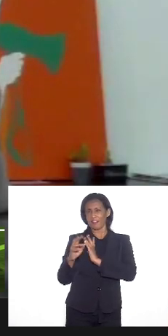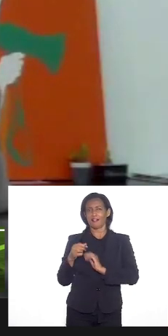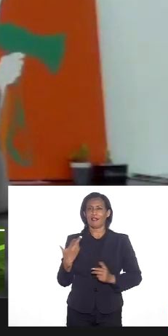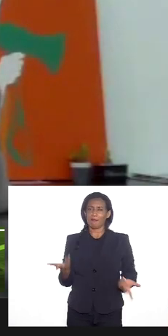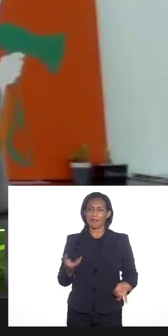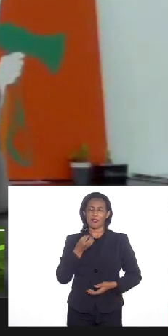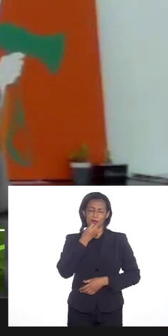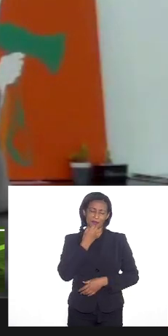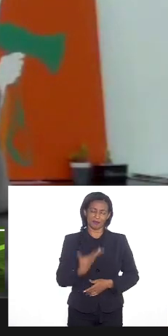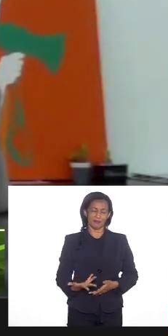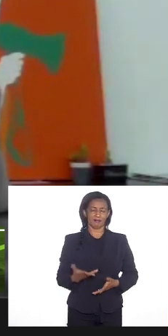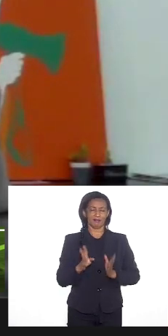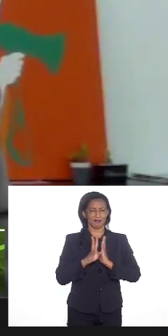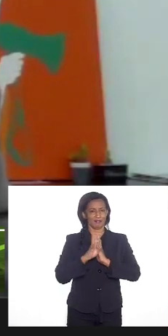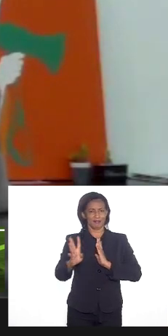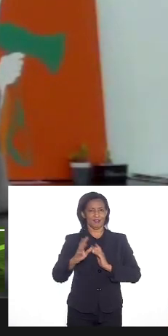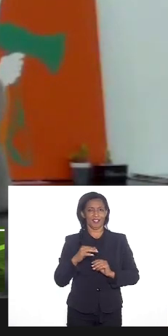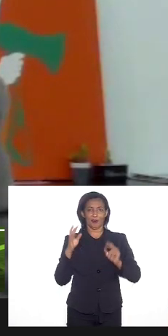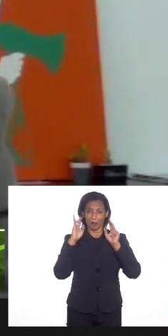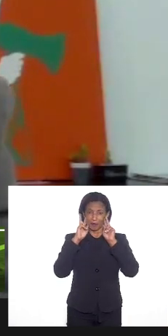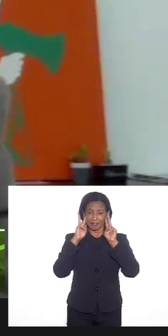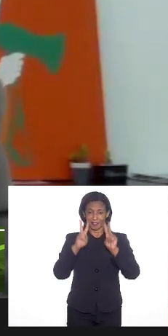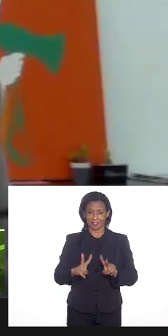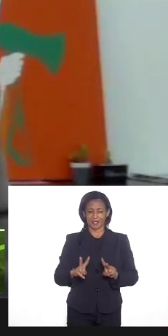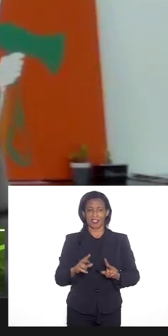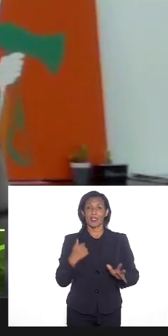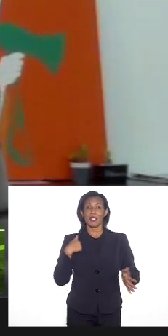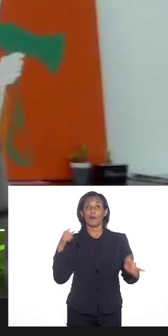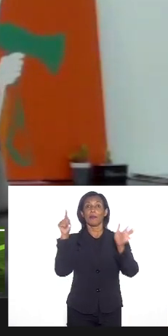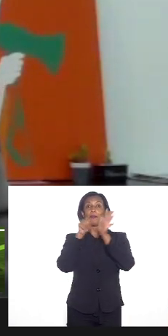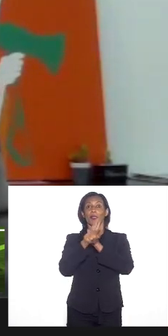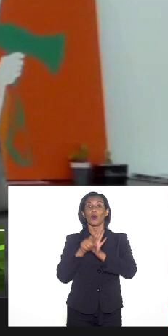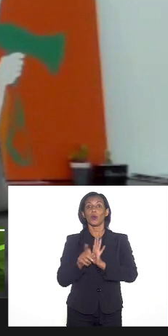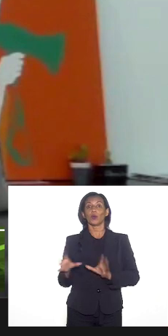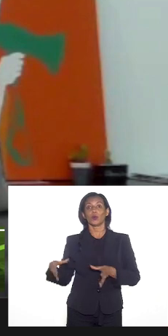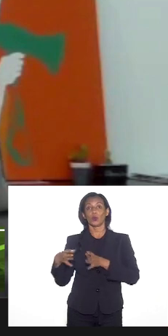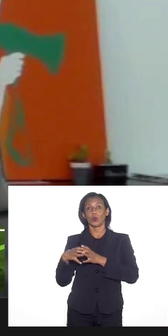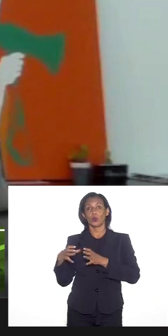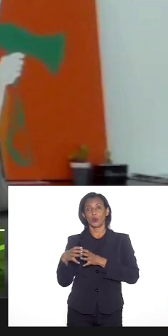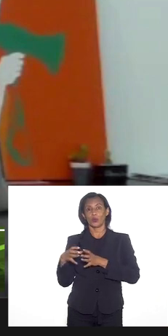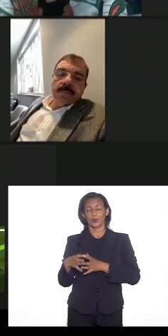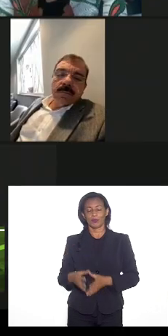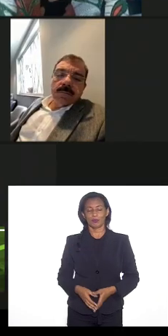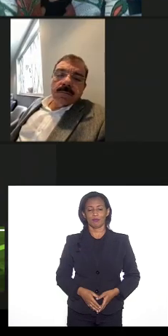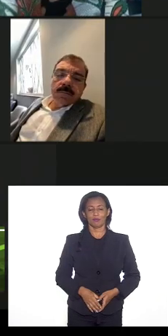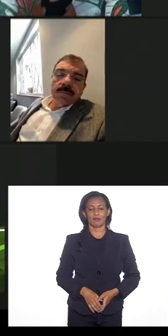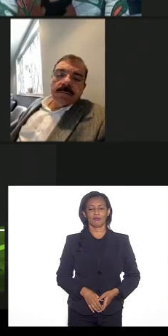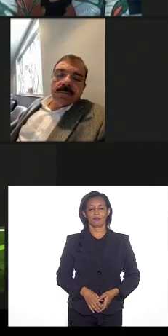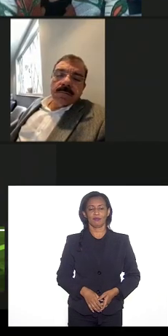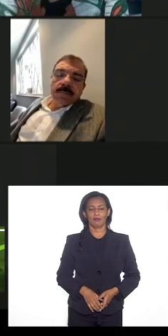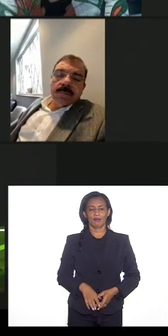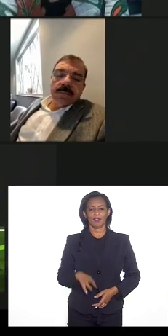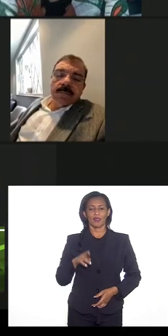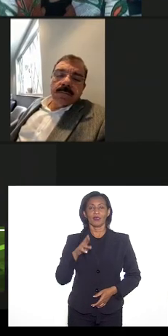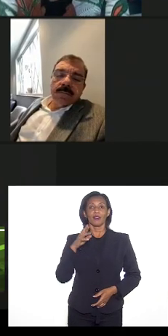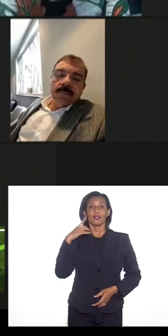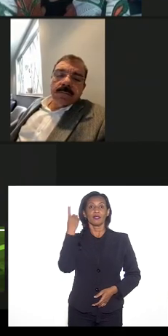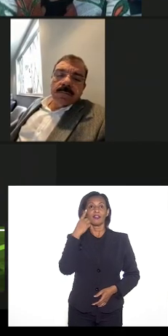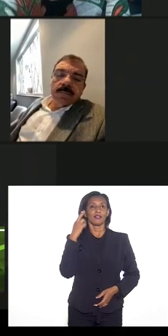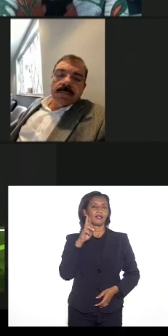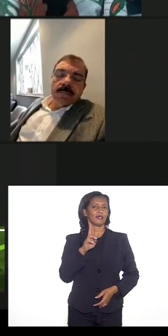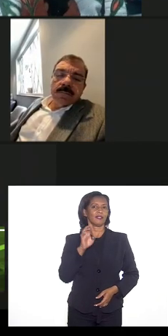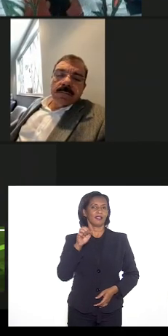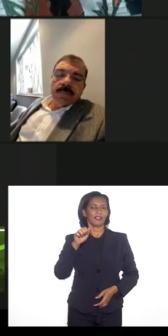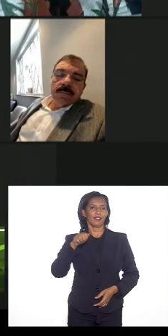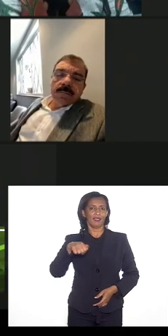causa também então vou prestar atenção e mando minhas perguntas no grupo depois muito obrigada deputada Renata e em